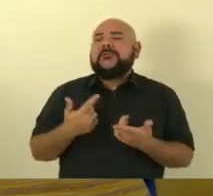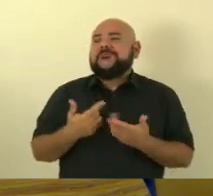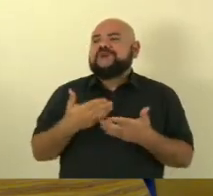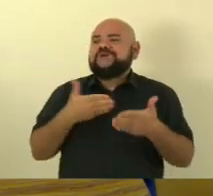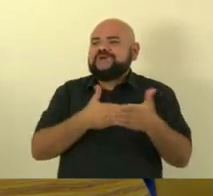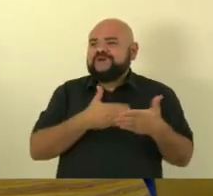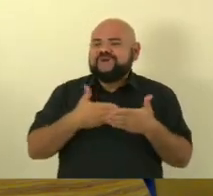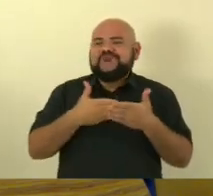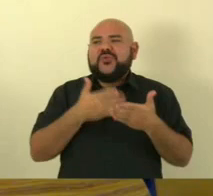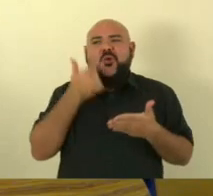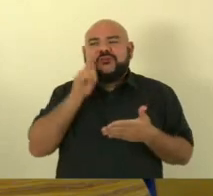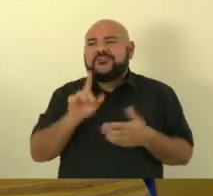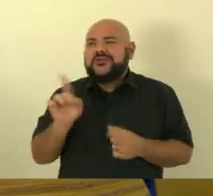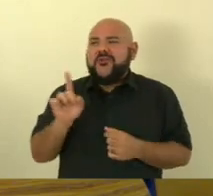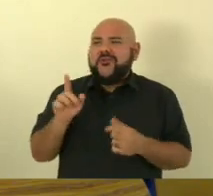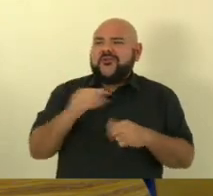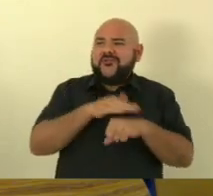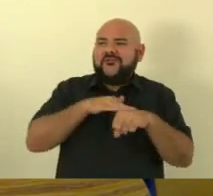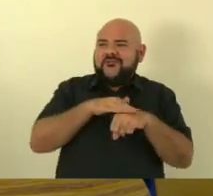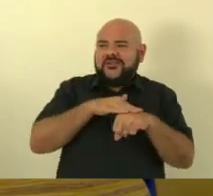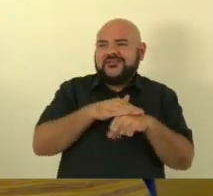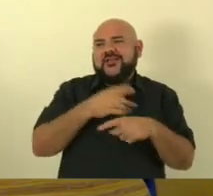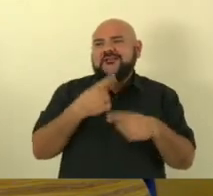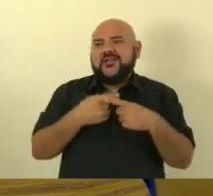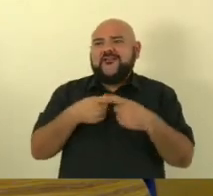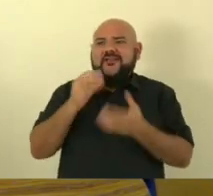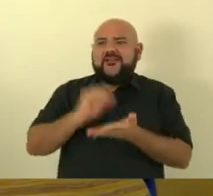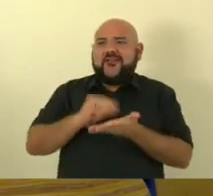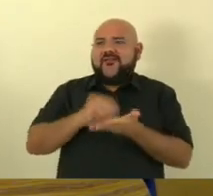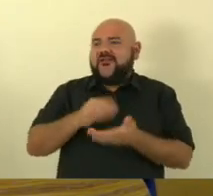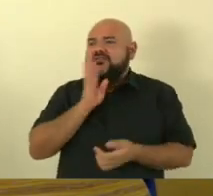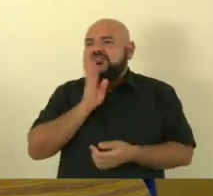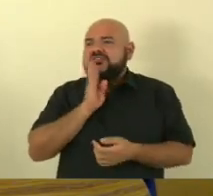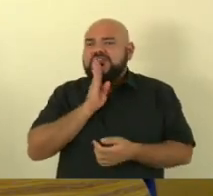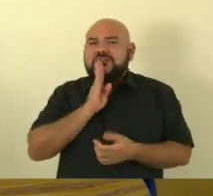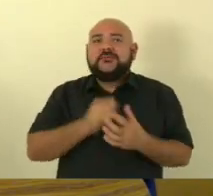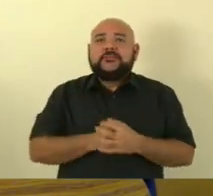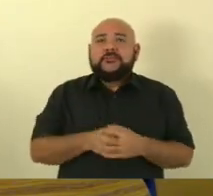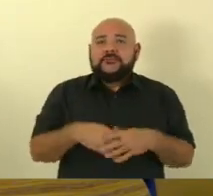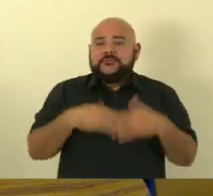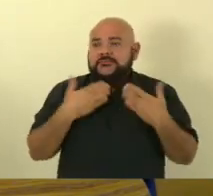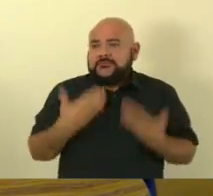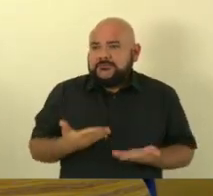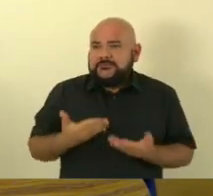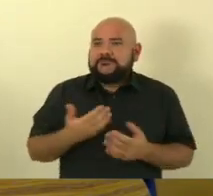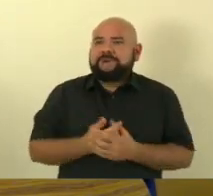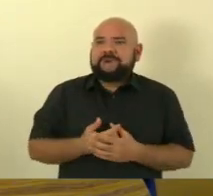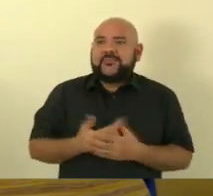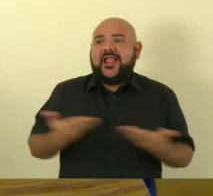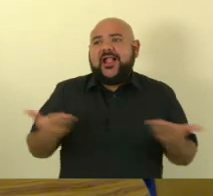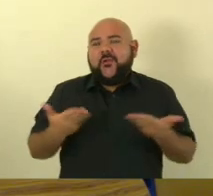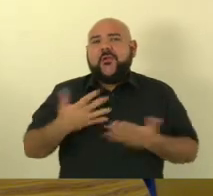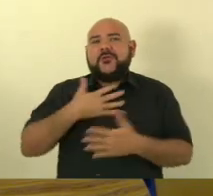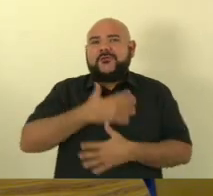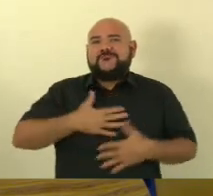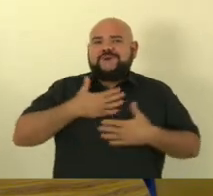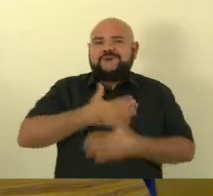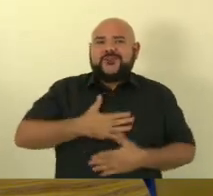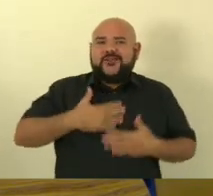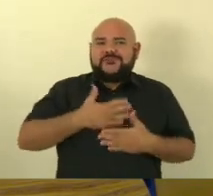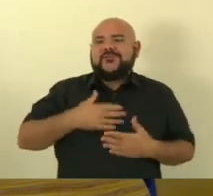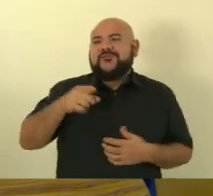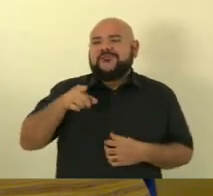porque eu não te conheci assim e tal que quando a gente bota intermediário e foi um prazer tê-lo aqui conosco aqui